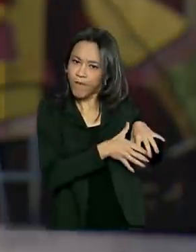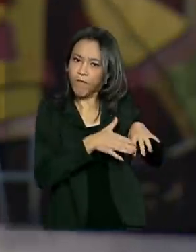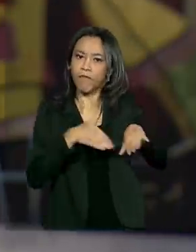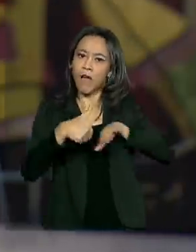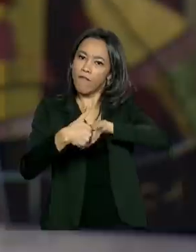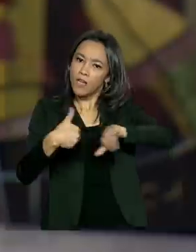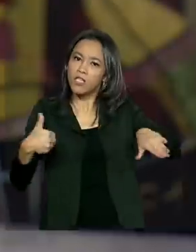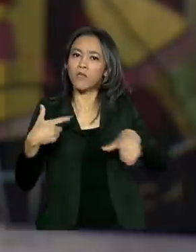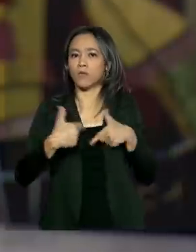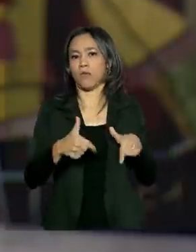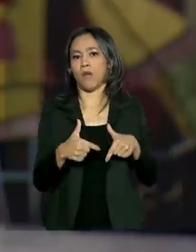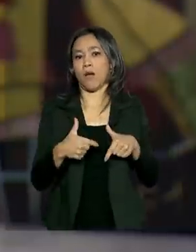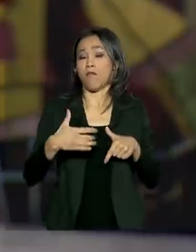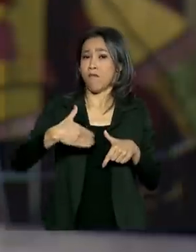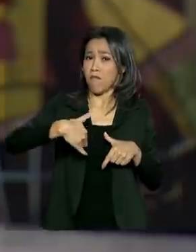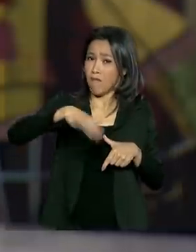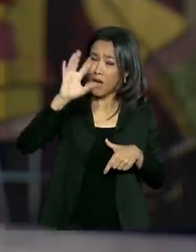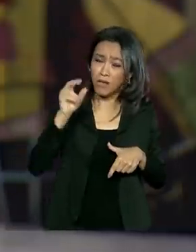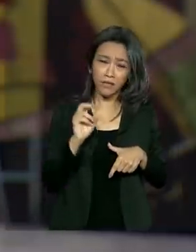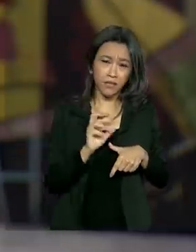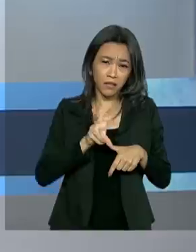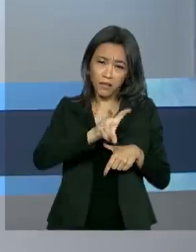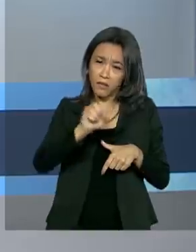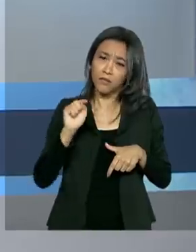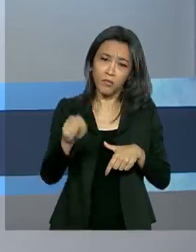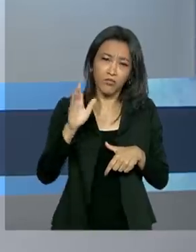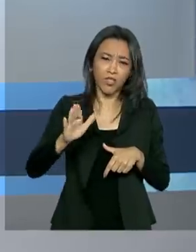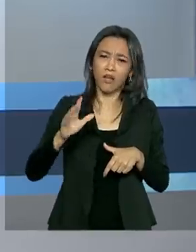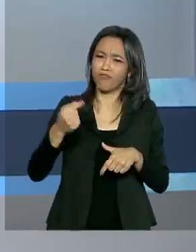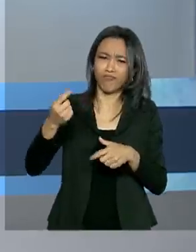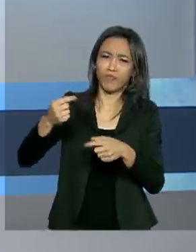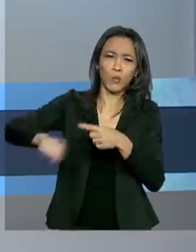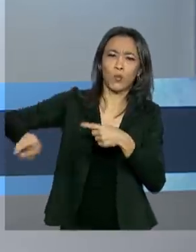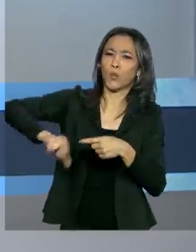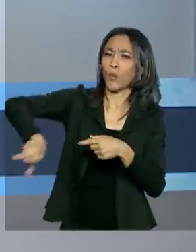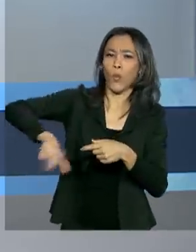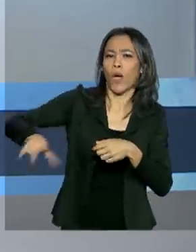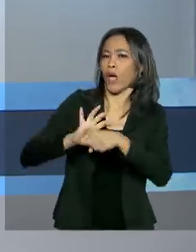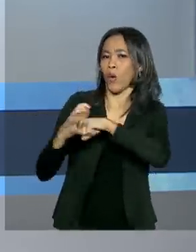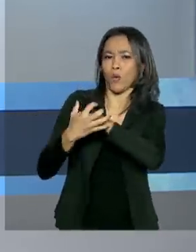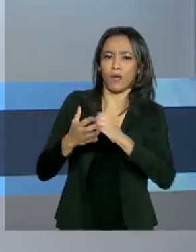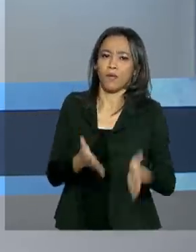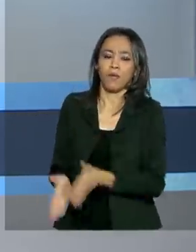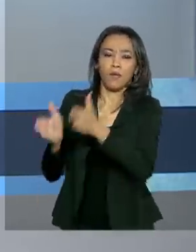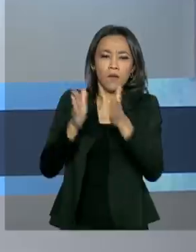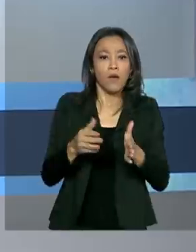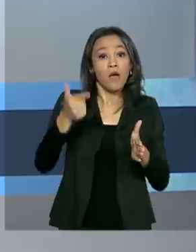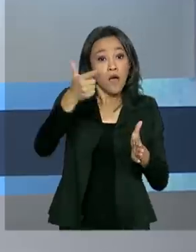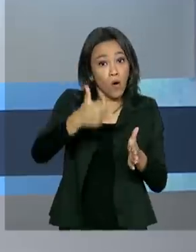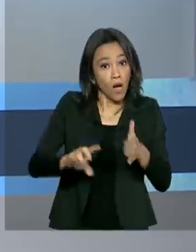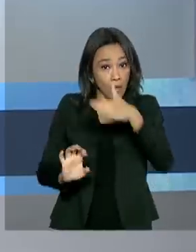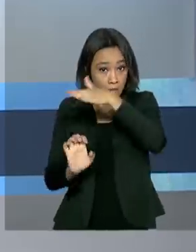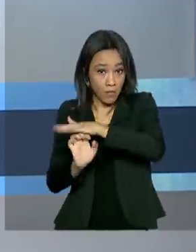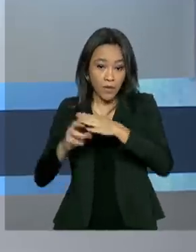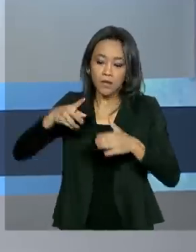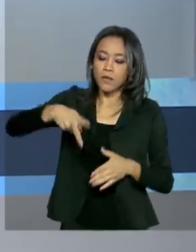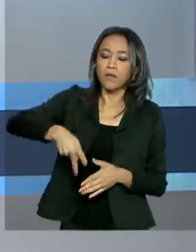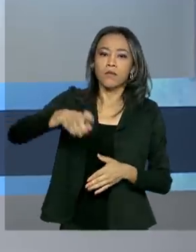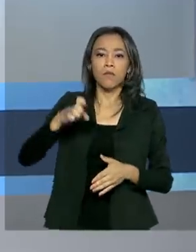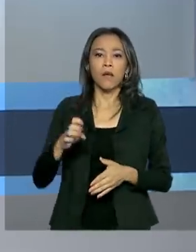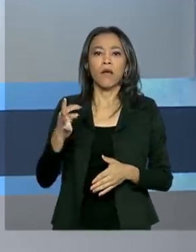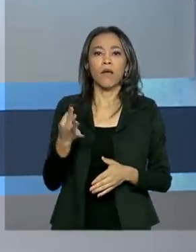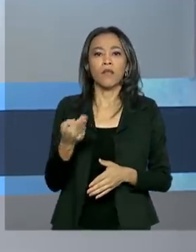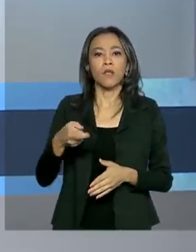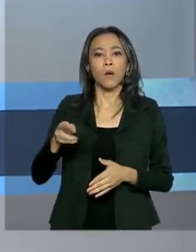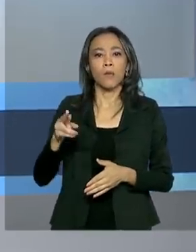53 mil casos já foram descartados. E a Petrobras vai entregar mais um lote com 7 mil testes